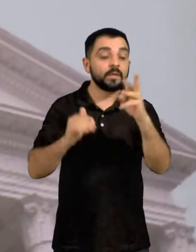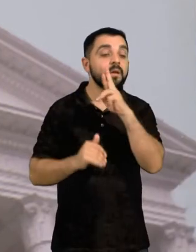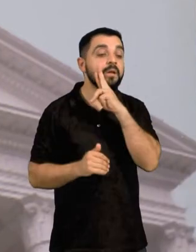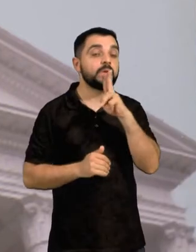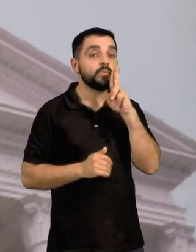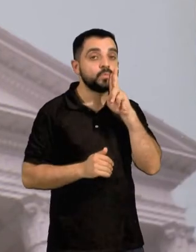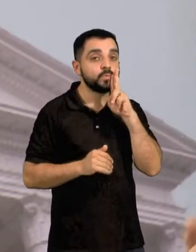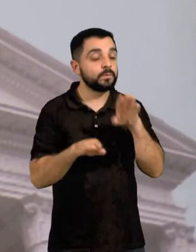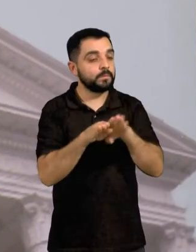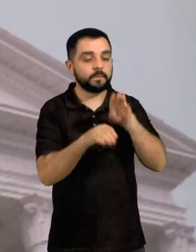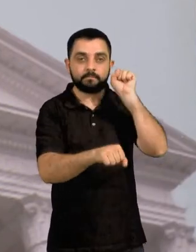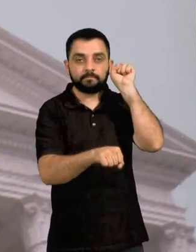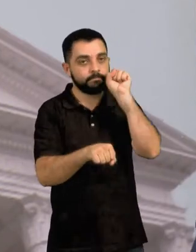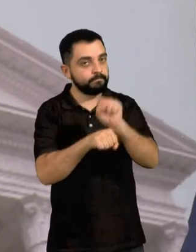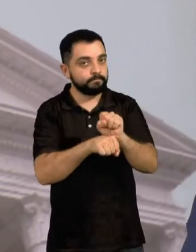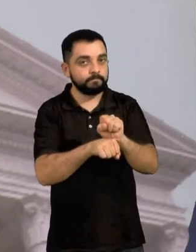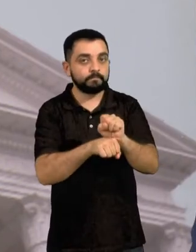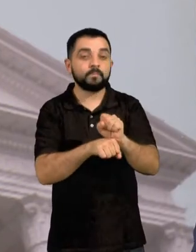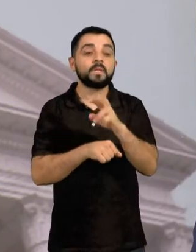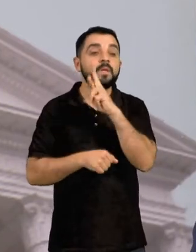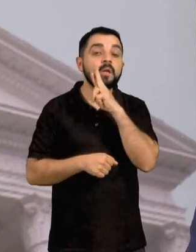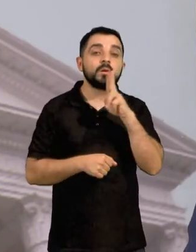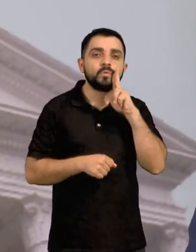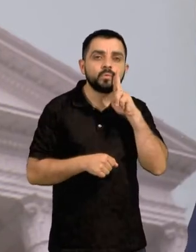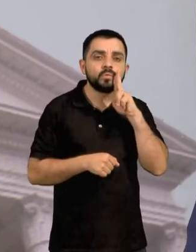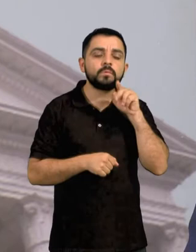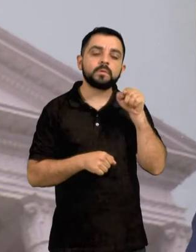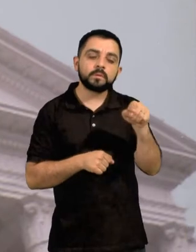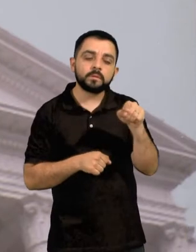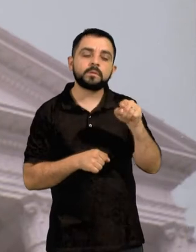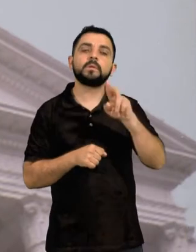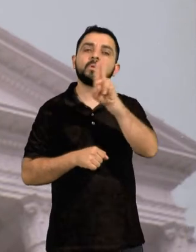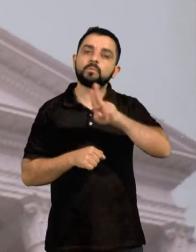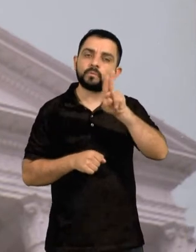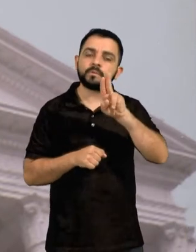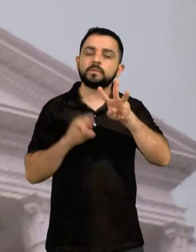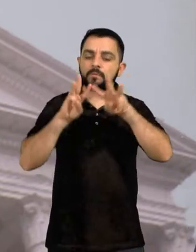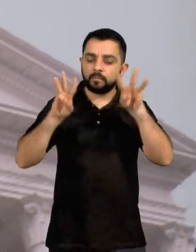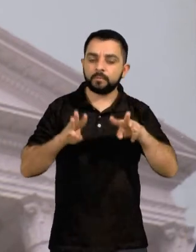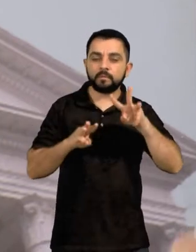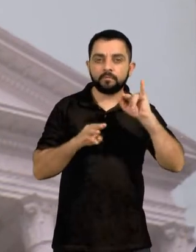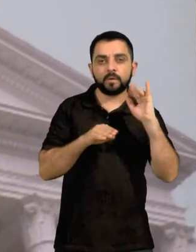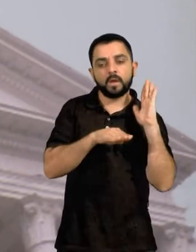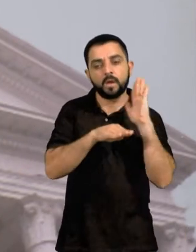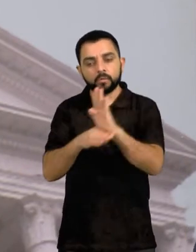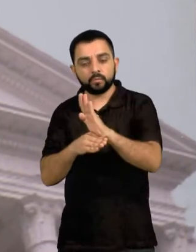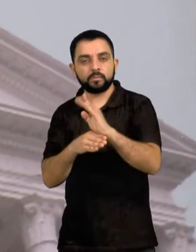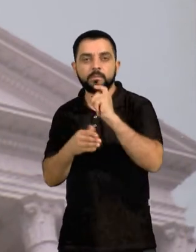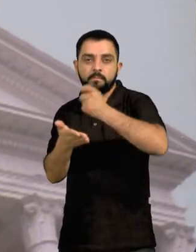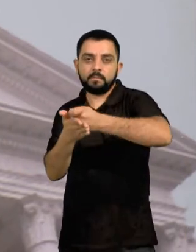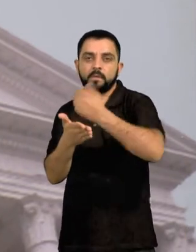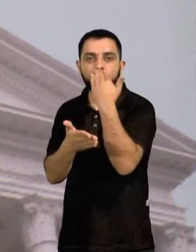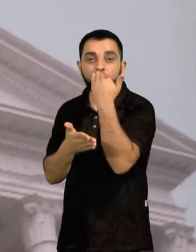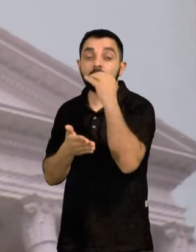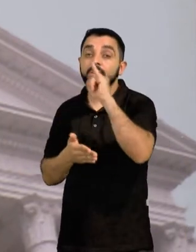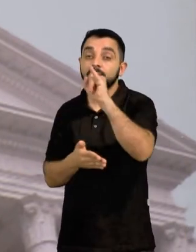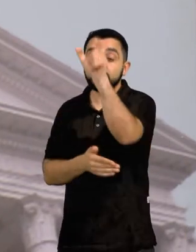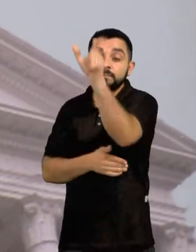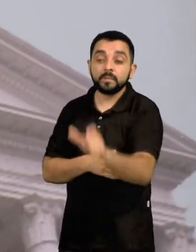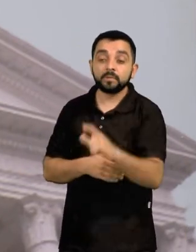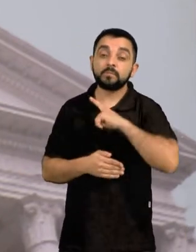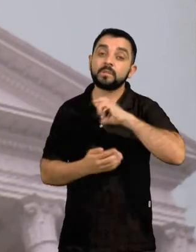aos restaurantes universitários, como já foi divulgado, a universidade está providenciando o pagamento de auxílio alimentação aos estudantes com atestada